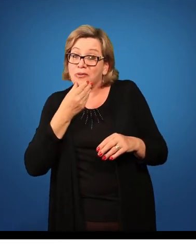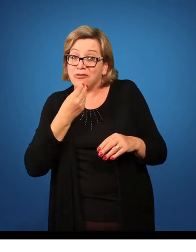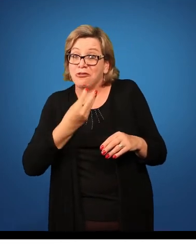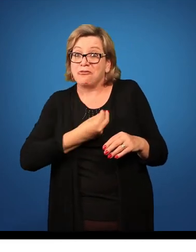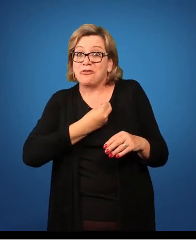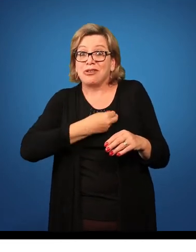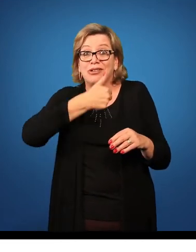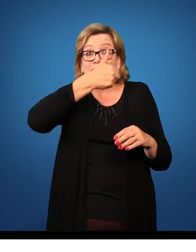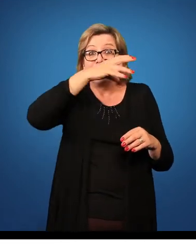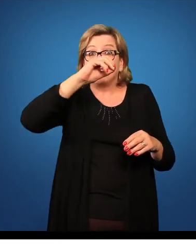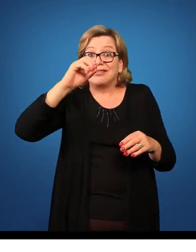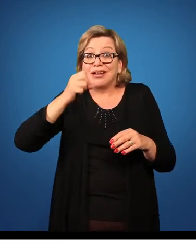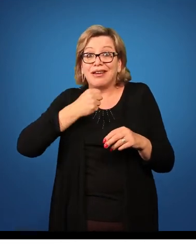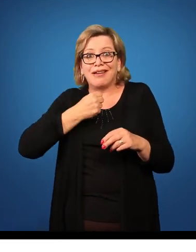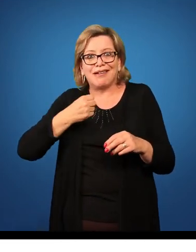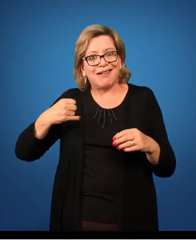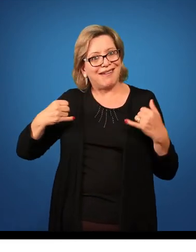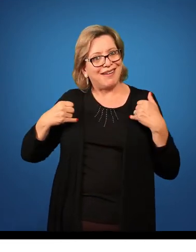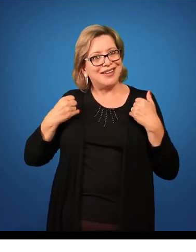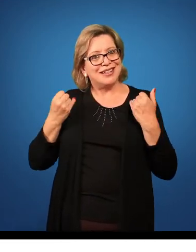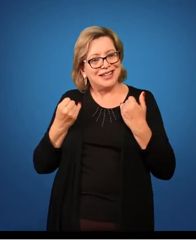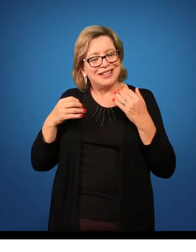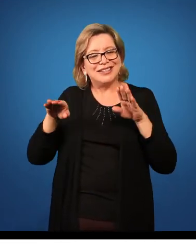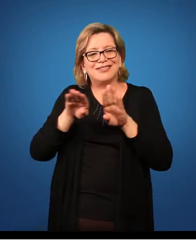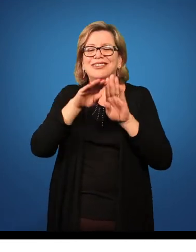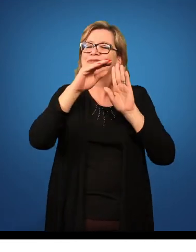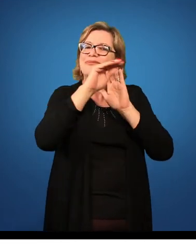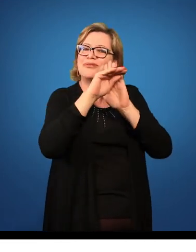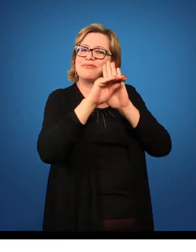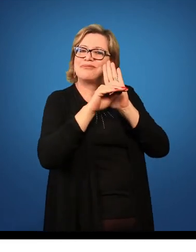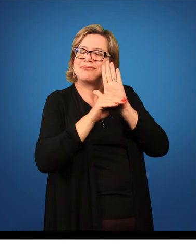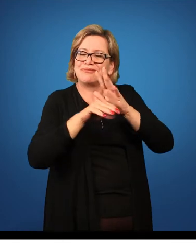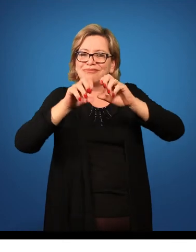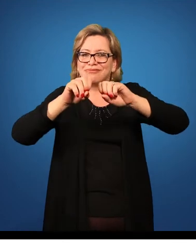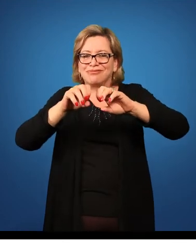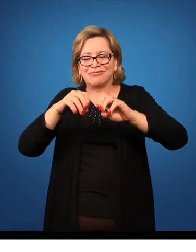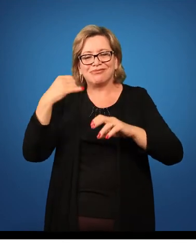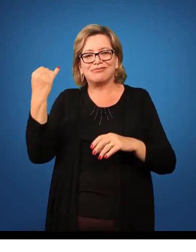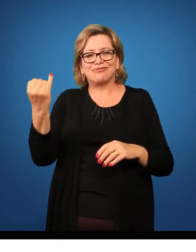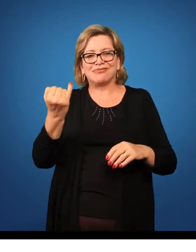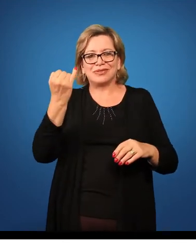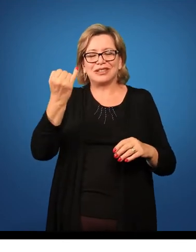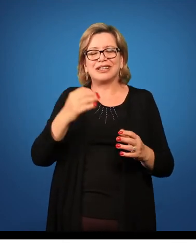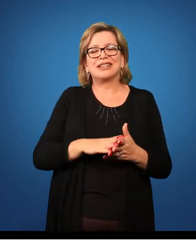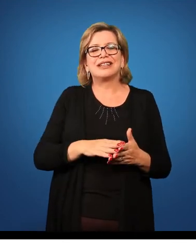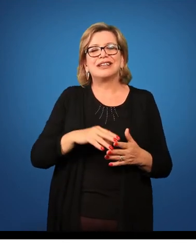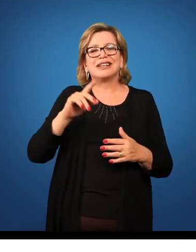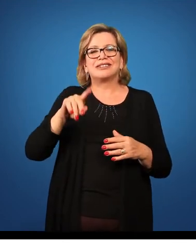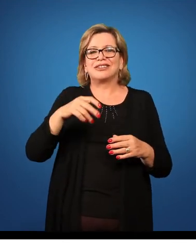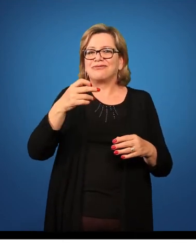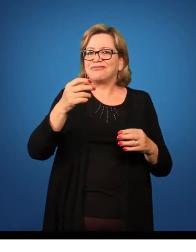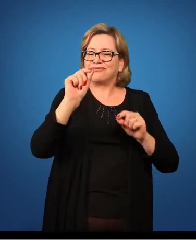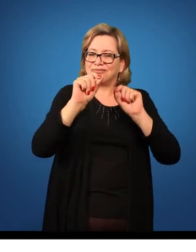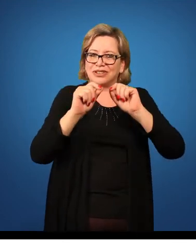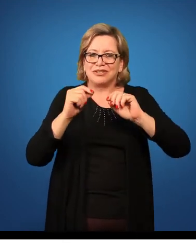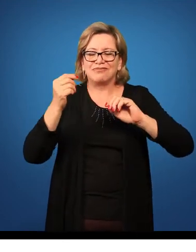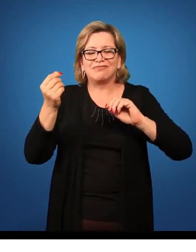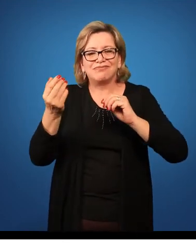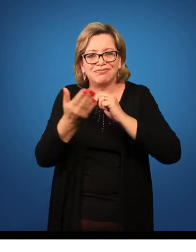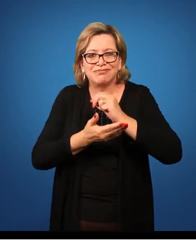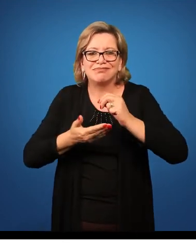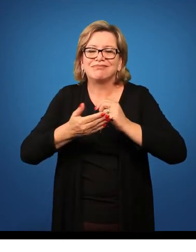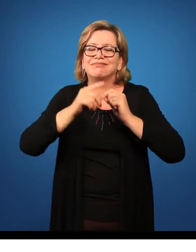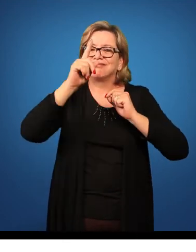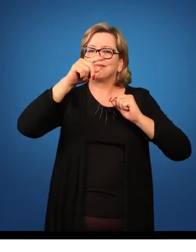e que ele também trouxe uma proposta pedagógica bastante interessante. Suzuki, então, baseou a sua proposta